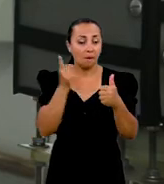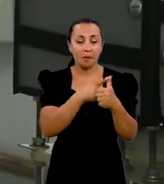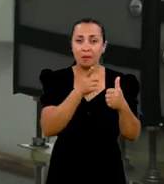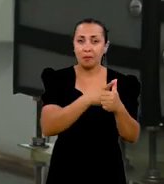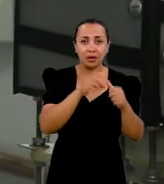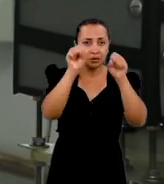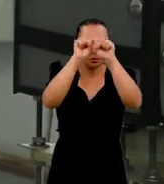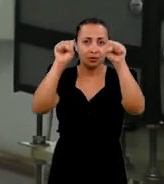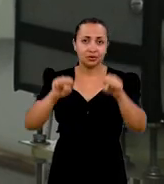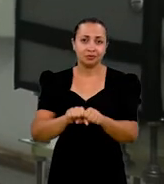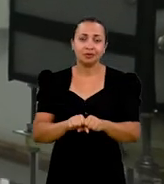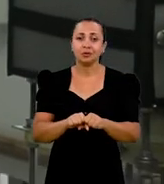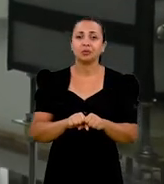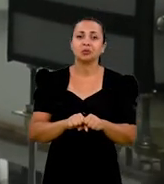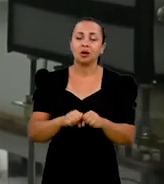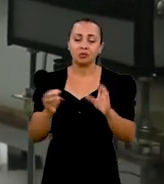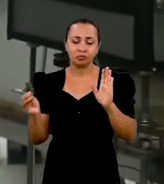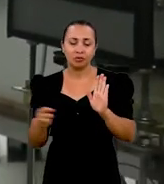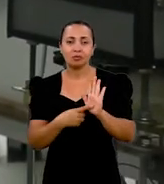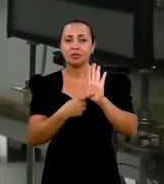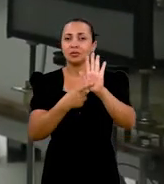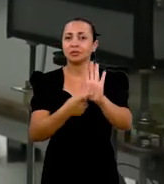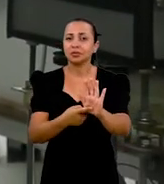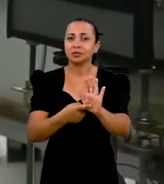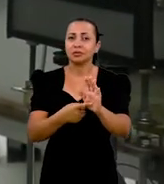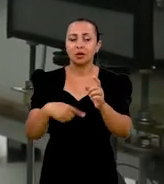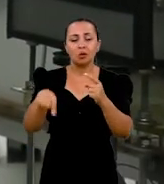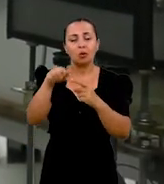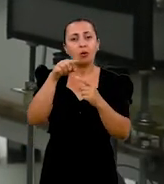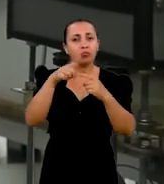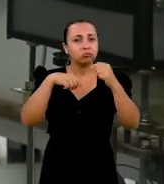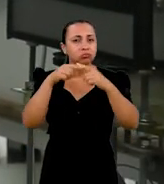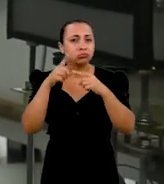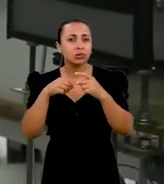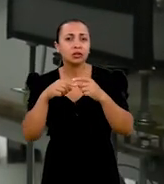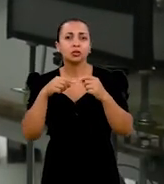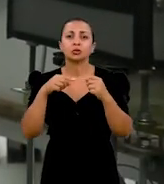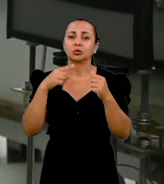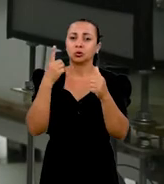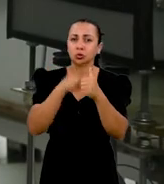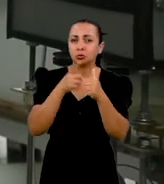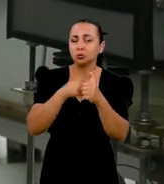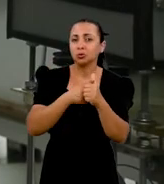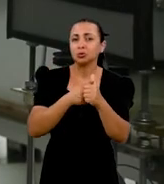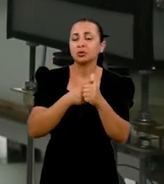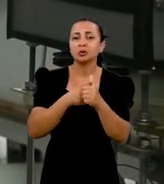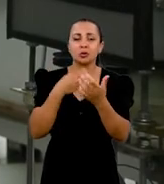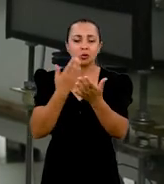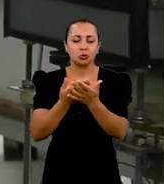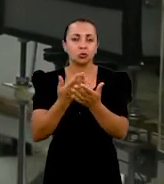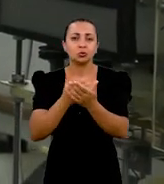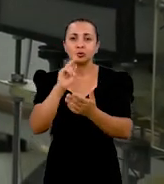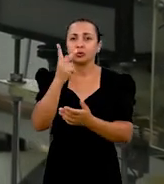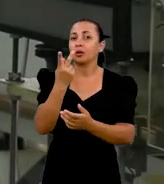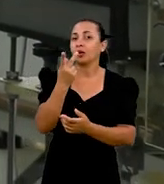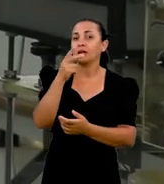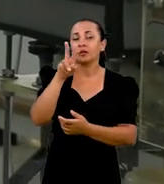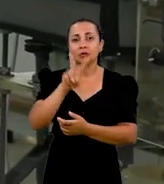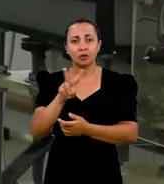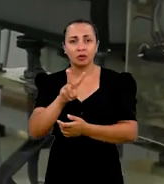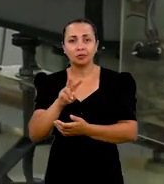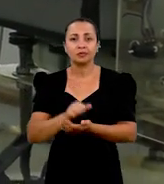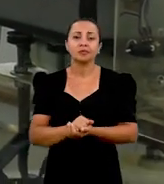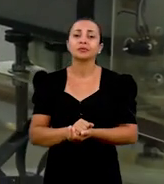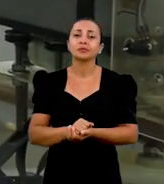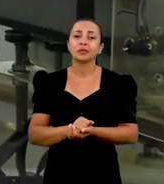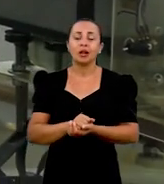foi o primeiro sistema reacional que foi empregado, objeto do primeiro estudo de hidrogênio verde da aluna